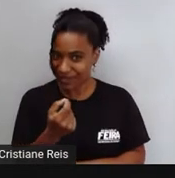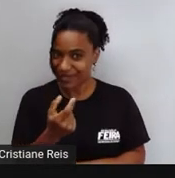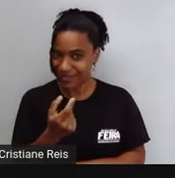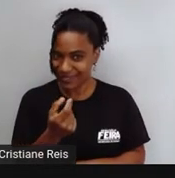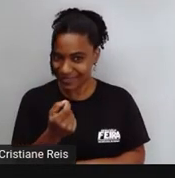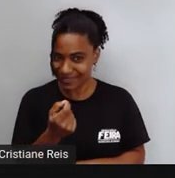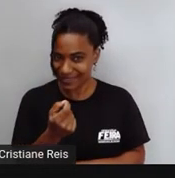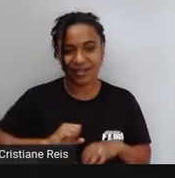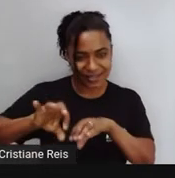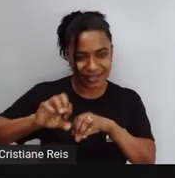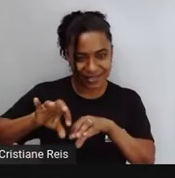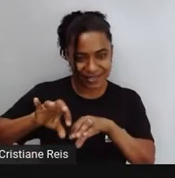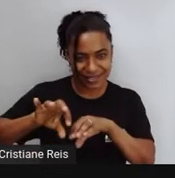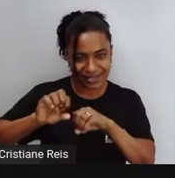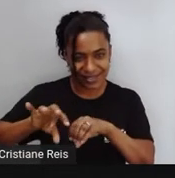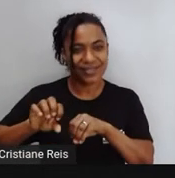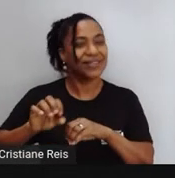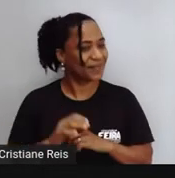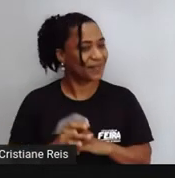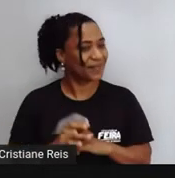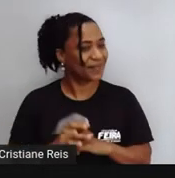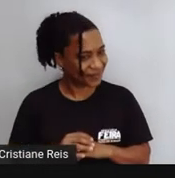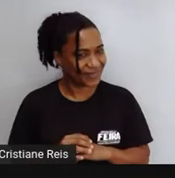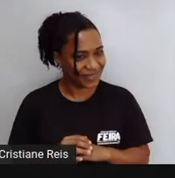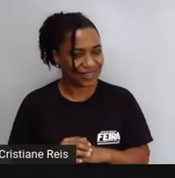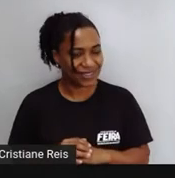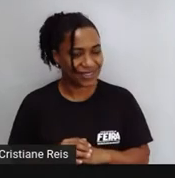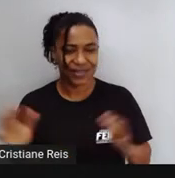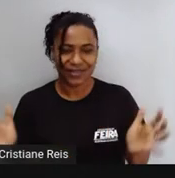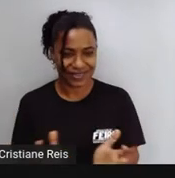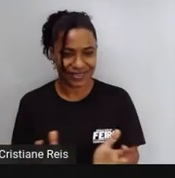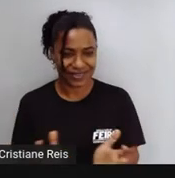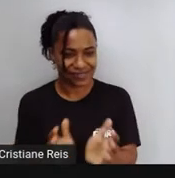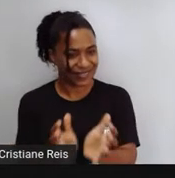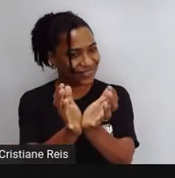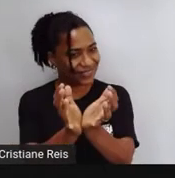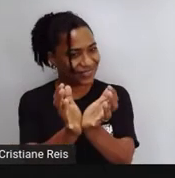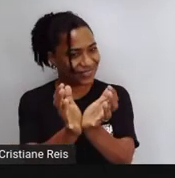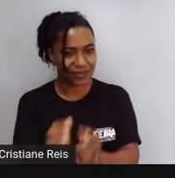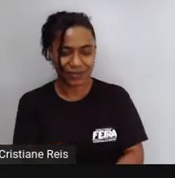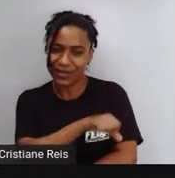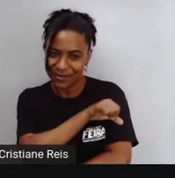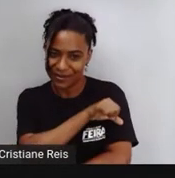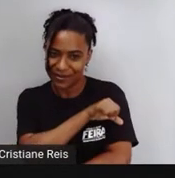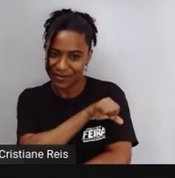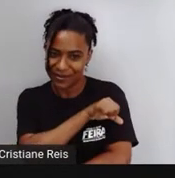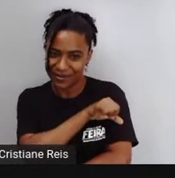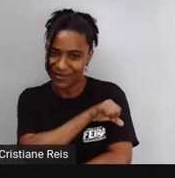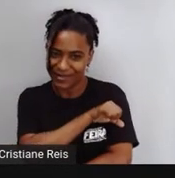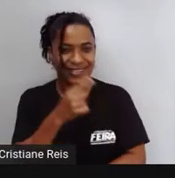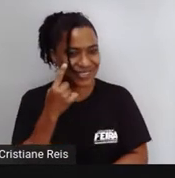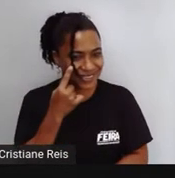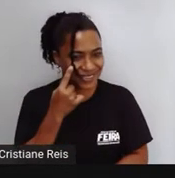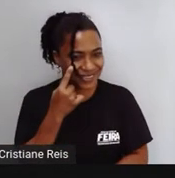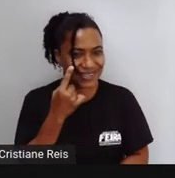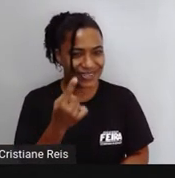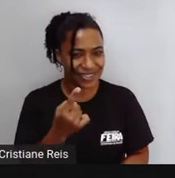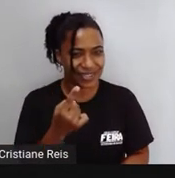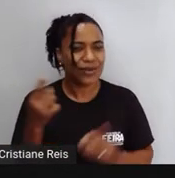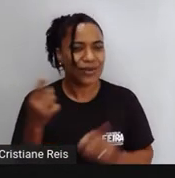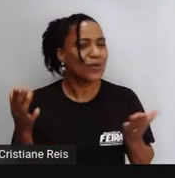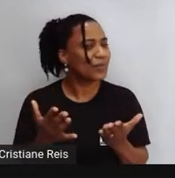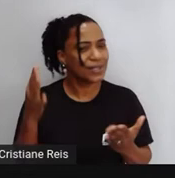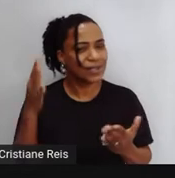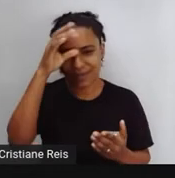foi elaborada especialmente para vocês, alunos do ano ano, ok? E vamos falar o que hoje?